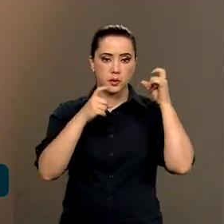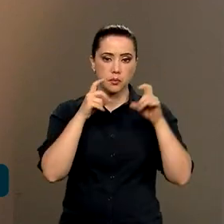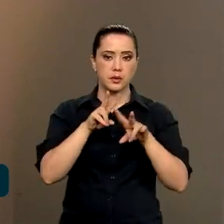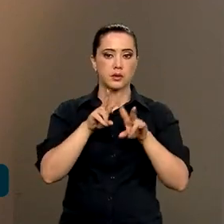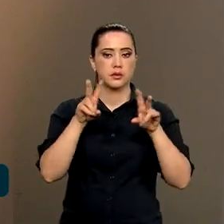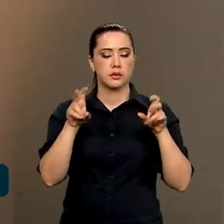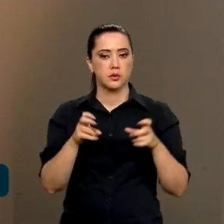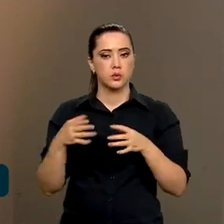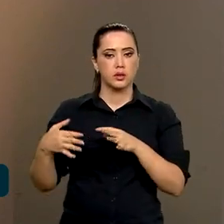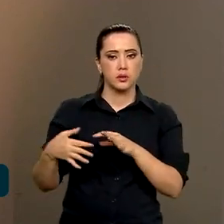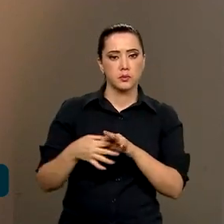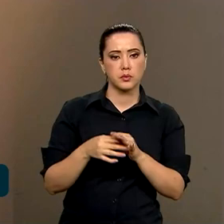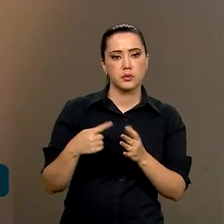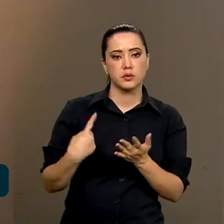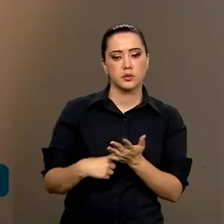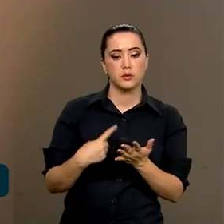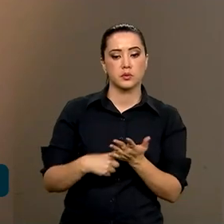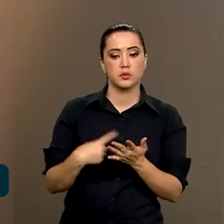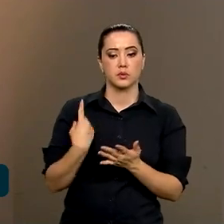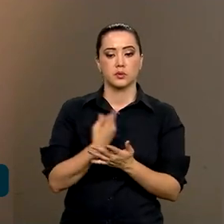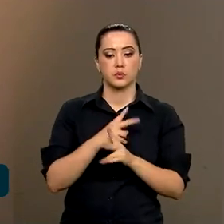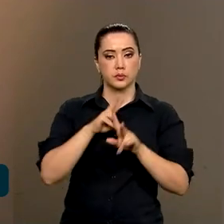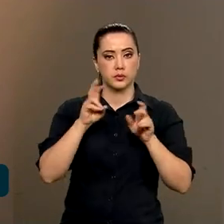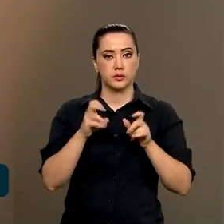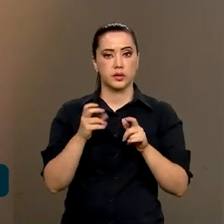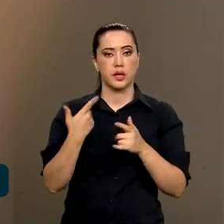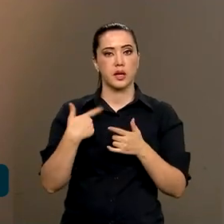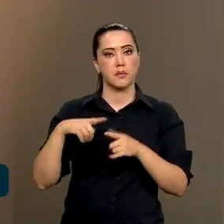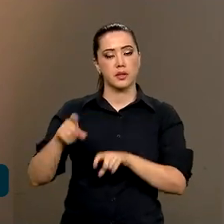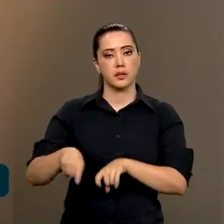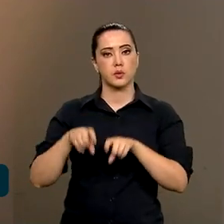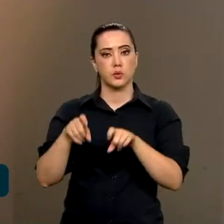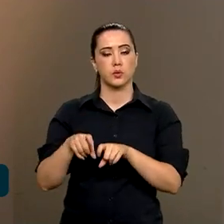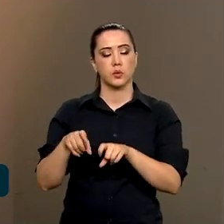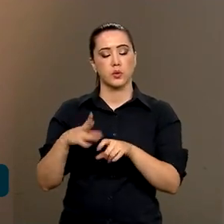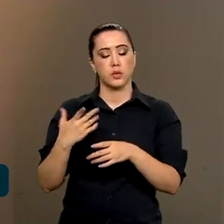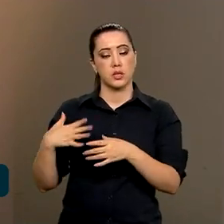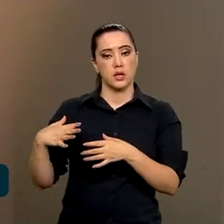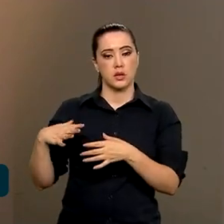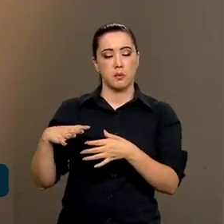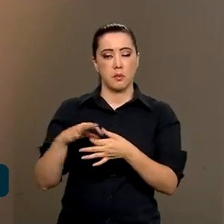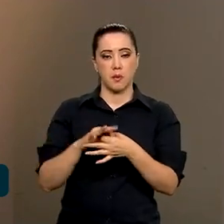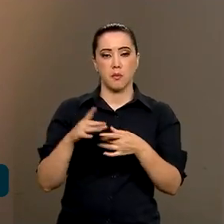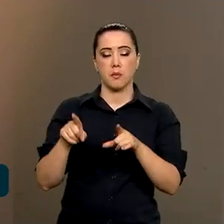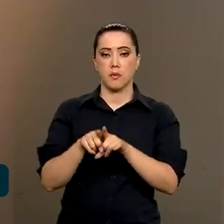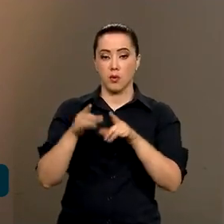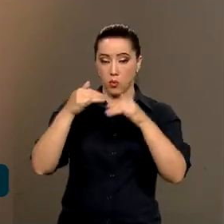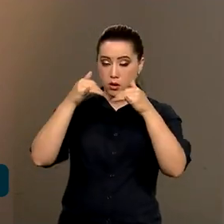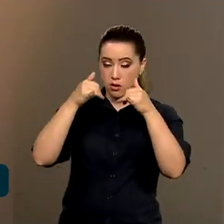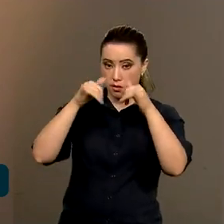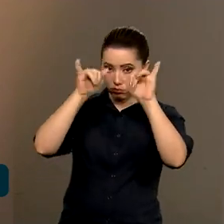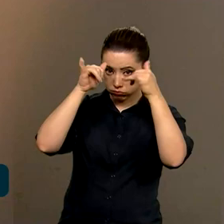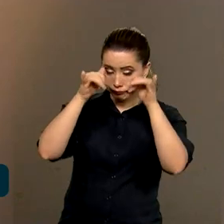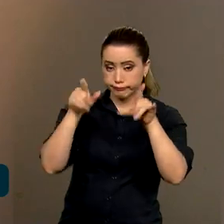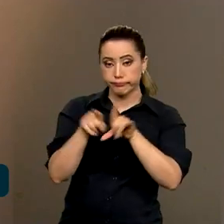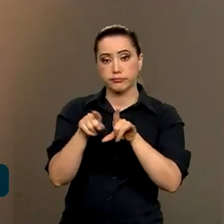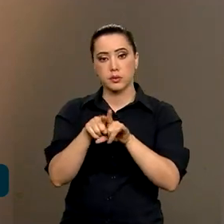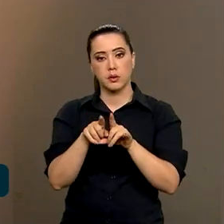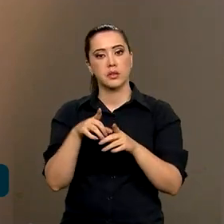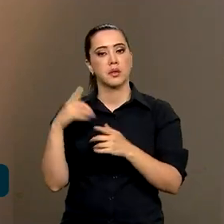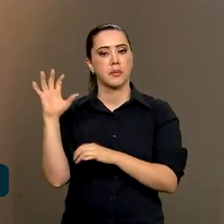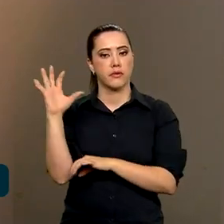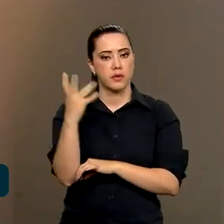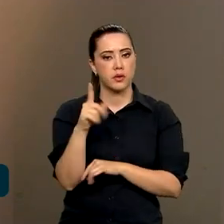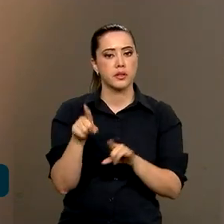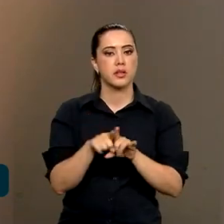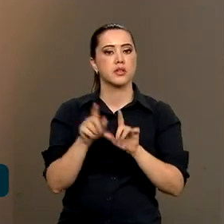consorciados, a integração lavoura-pecuária, a integração lavoura-pecuária-floresta, já criando modelos sustentáveis para